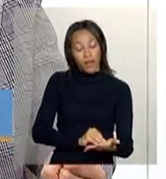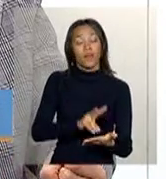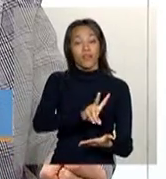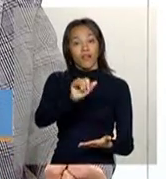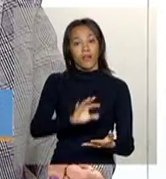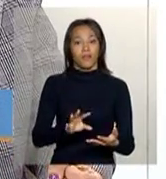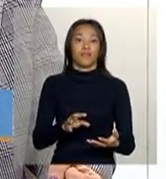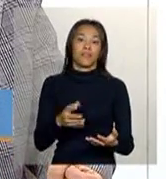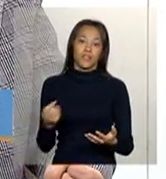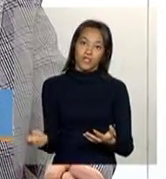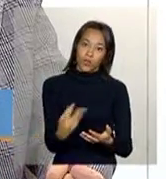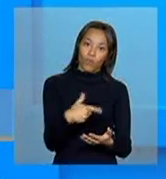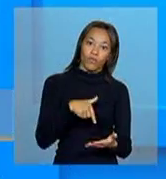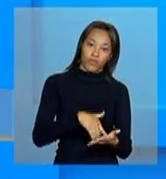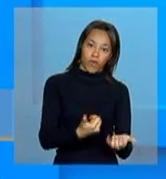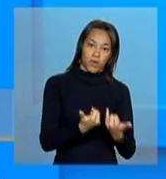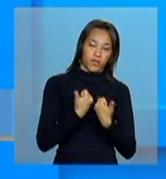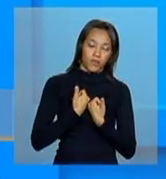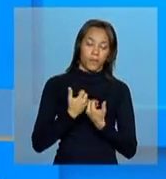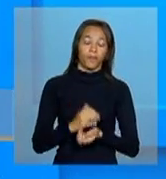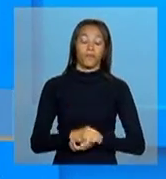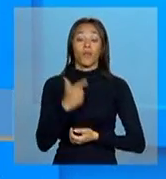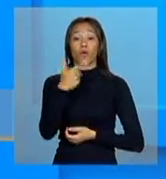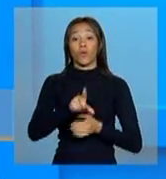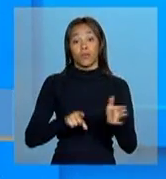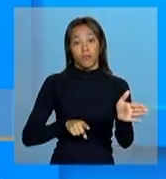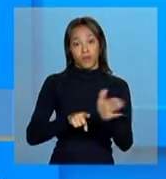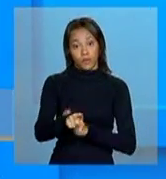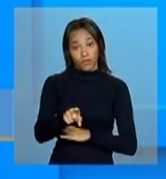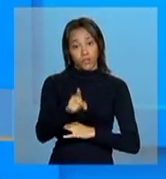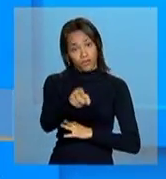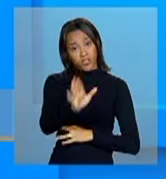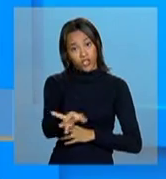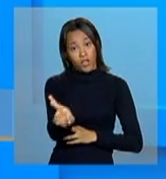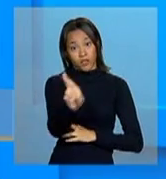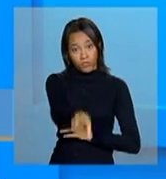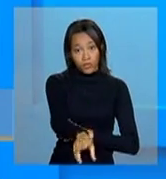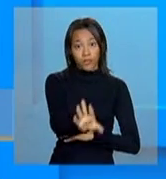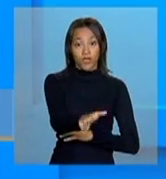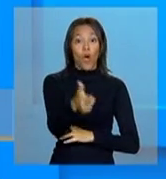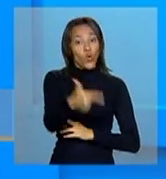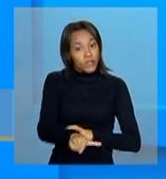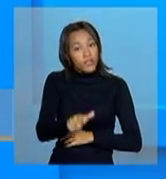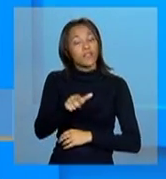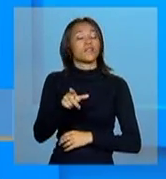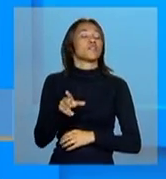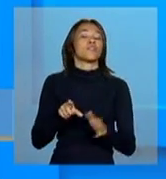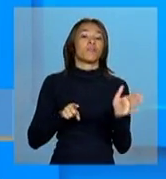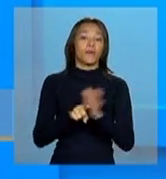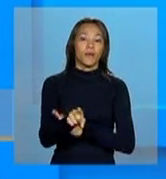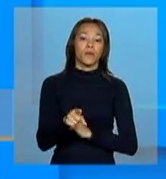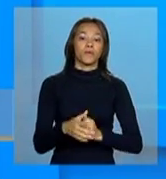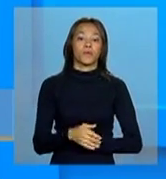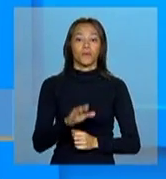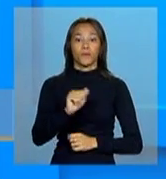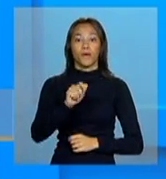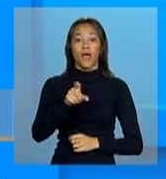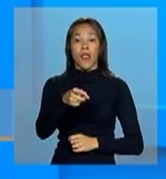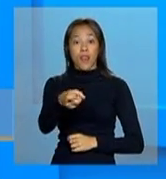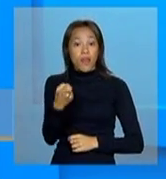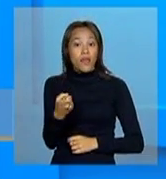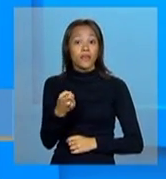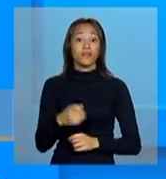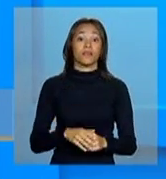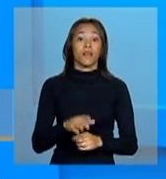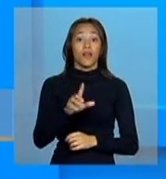essa nova demanda. Nós temos uma outra pergunta, até que você já respondeu, mas vamos fazer ela de novo, tá? do Alex Cesario de